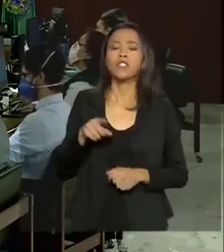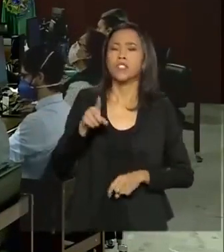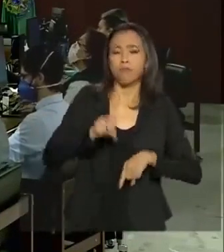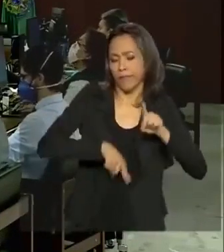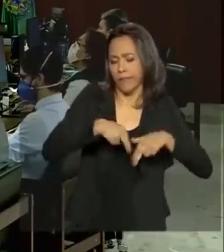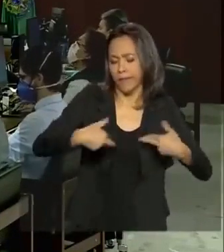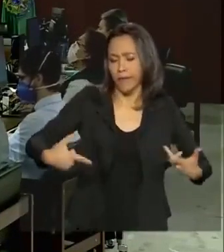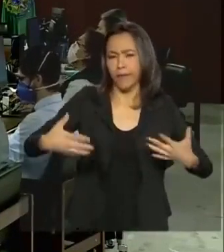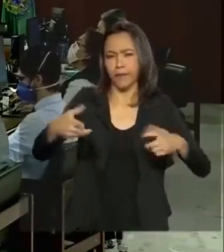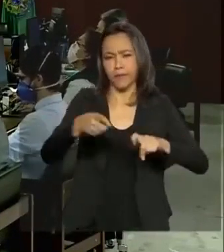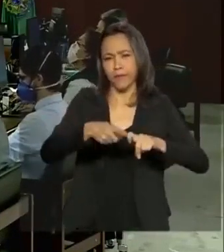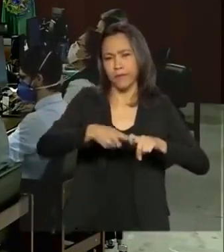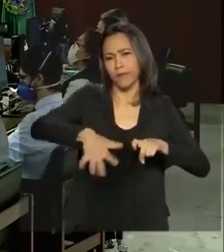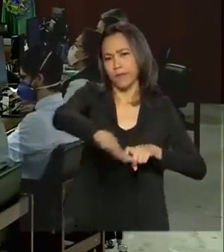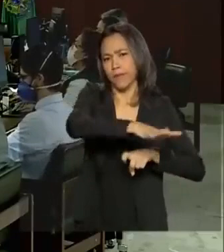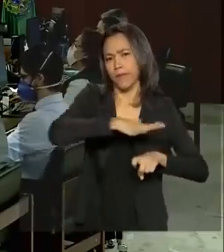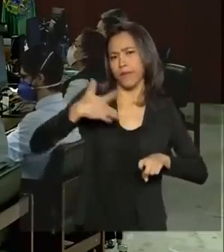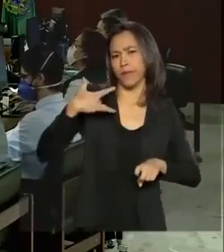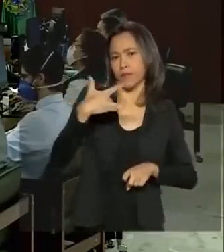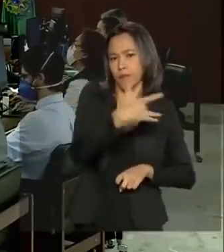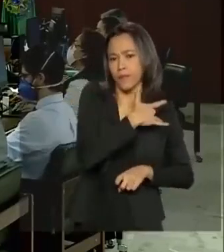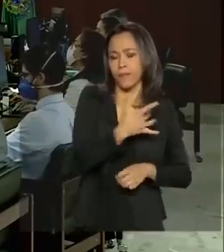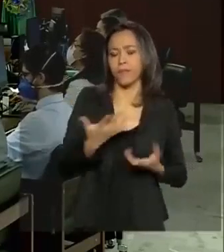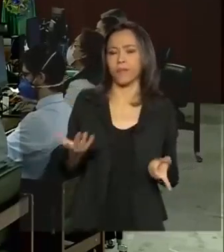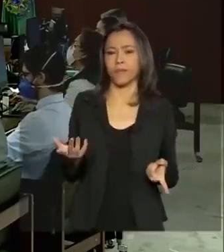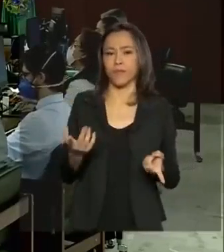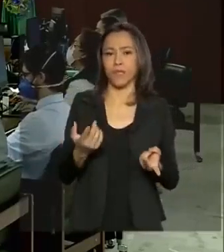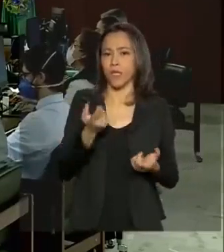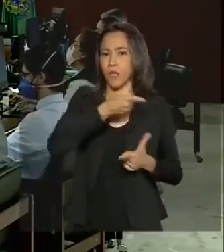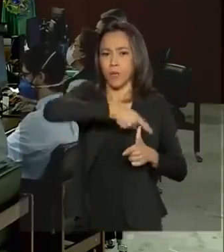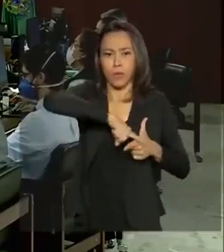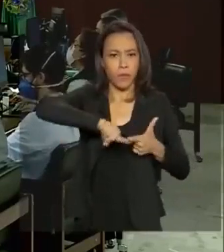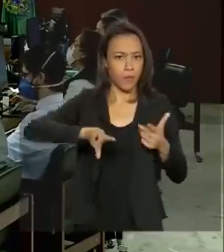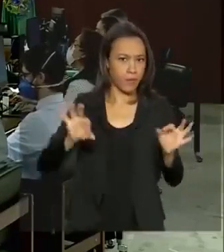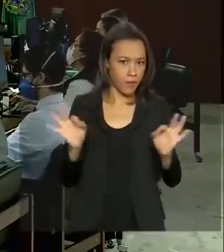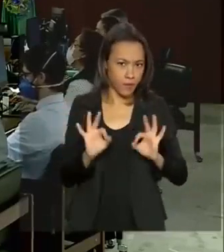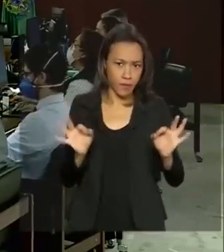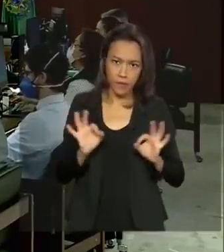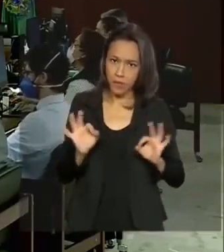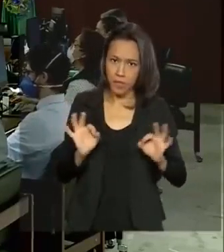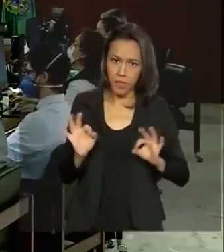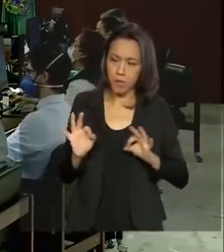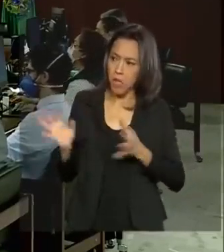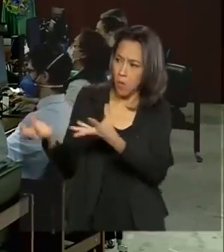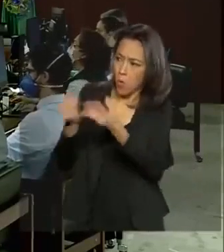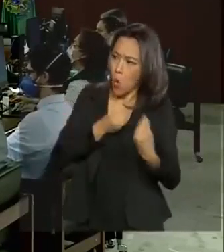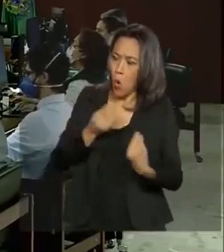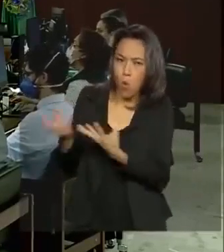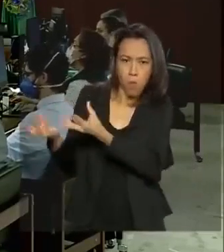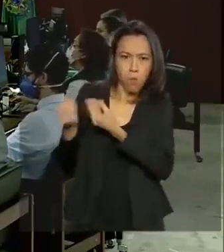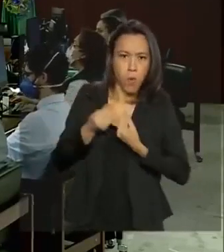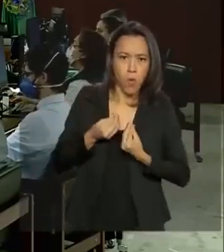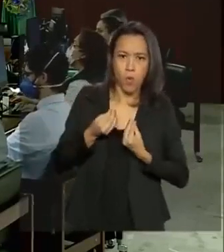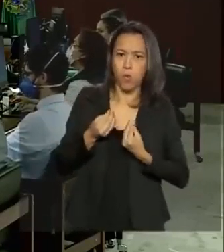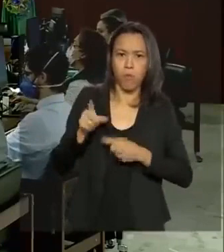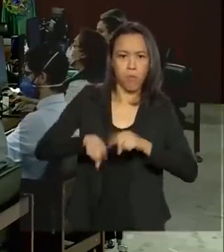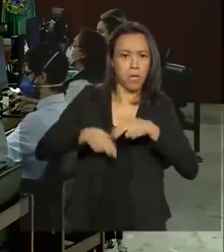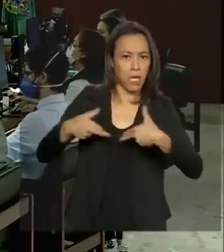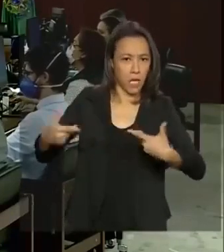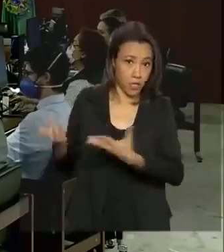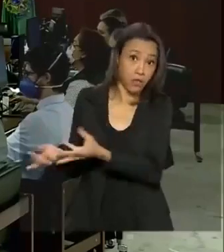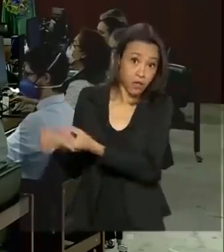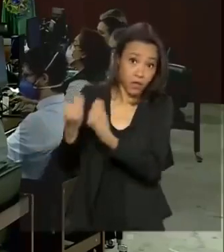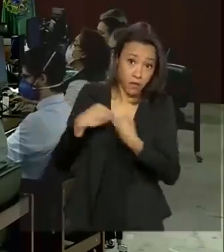médico, de material, não há nenhum problema que nós tenhamos detectado em termos de fornecimento proveniente da China.